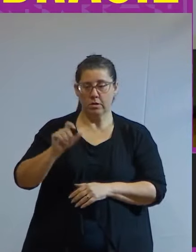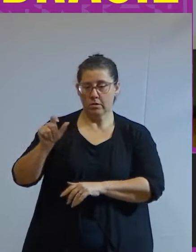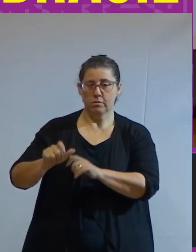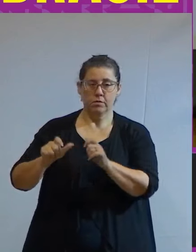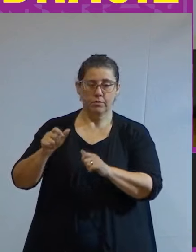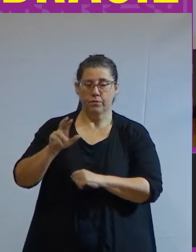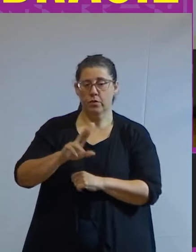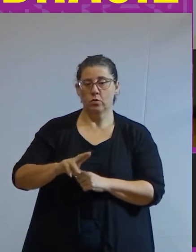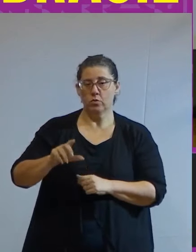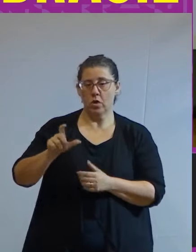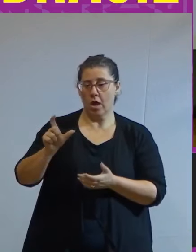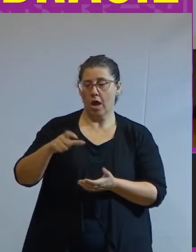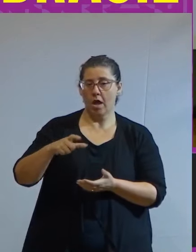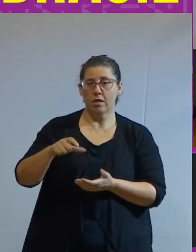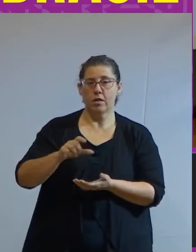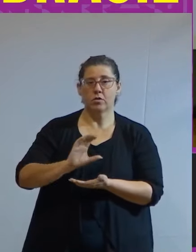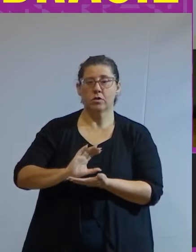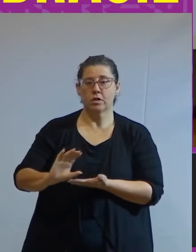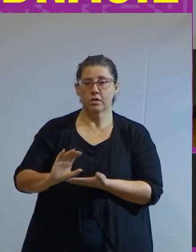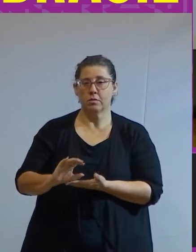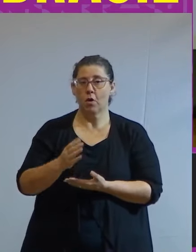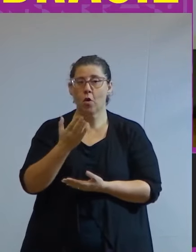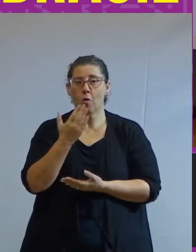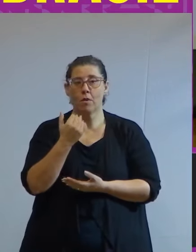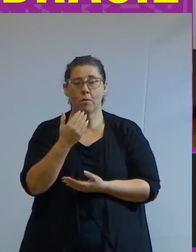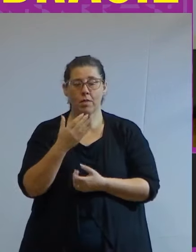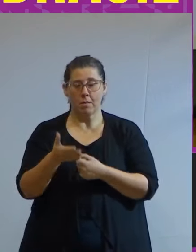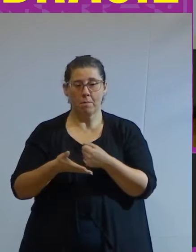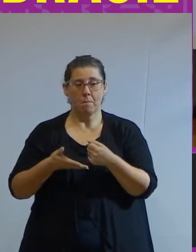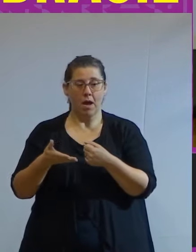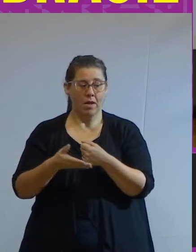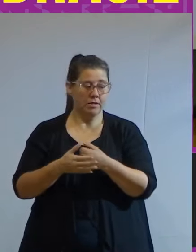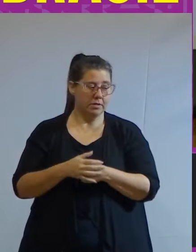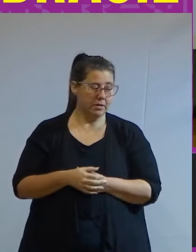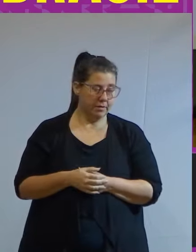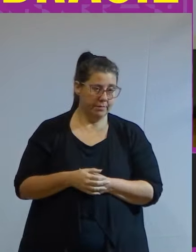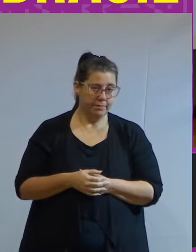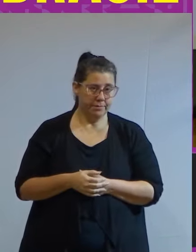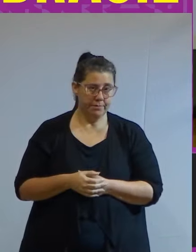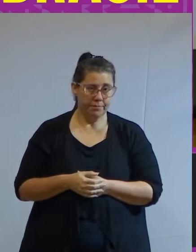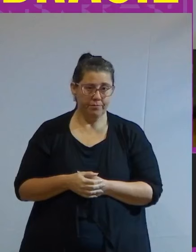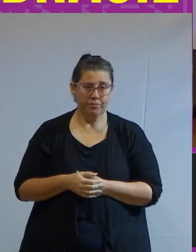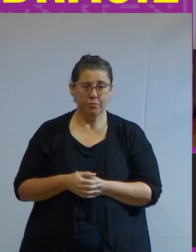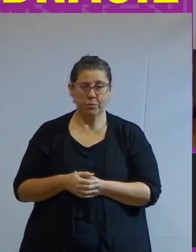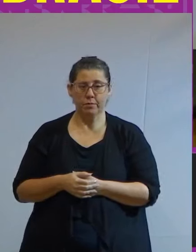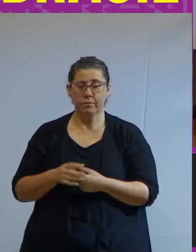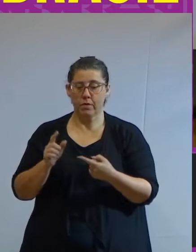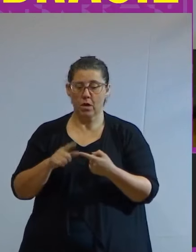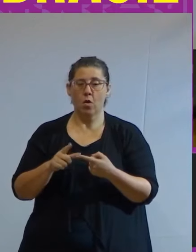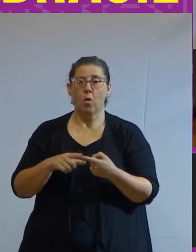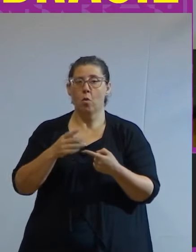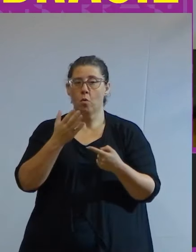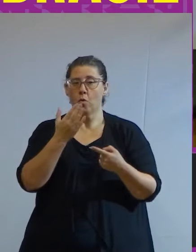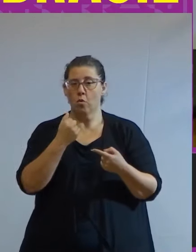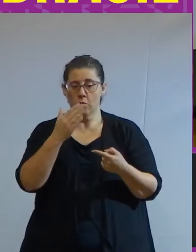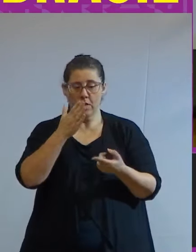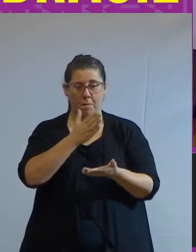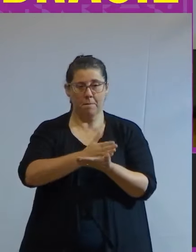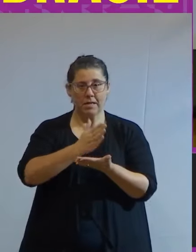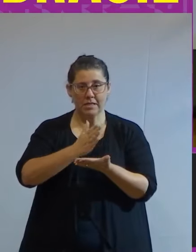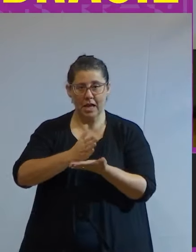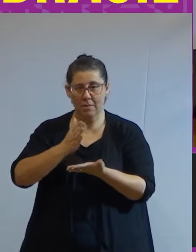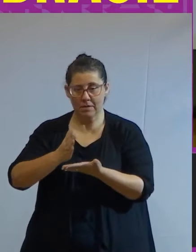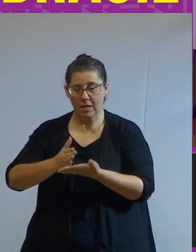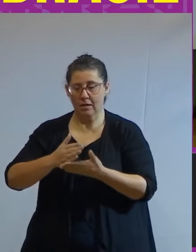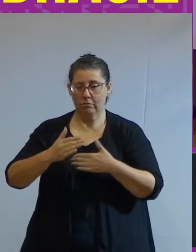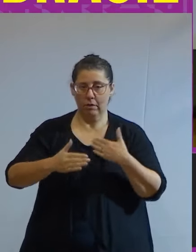utilizam cartão de crédito para fazer compras básicas e essas compras básicas é a compra do mês que parcela de novo e vira